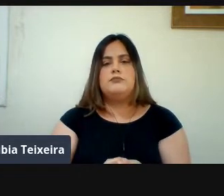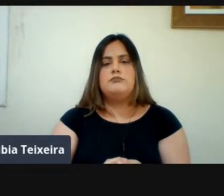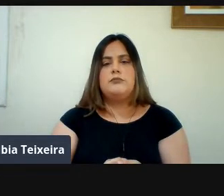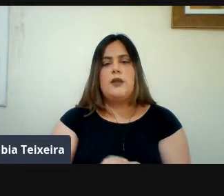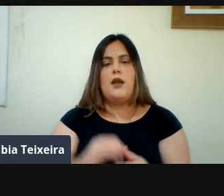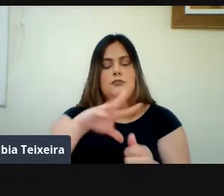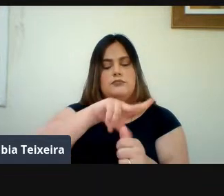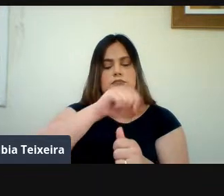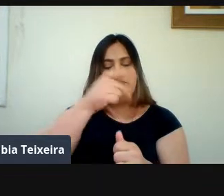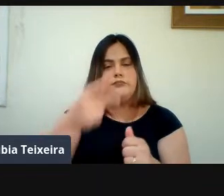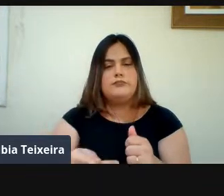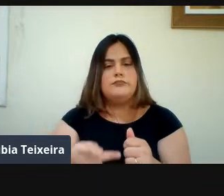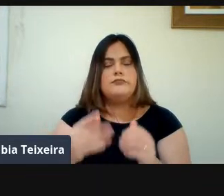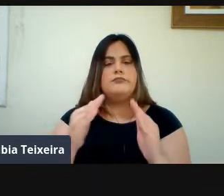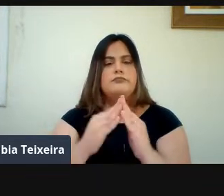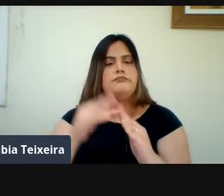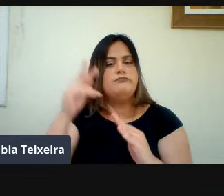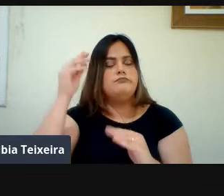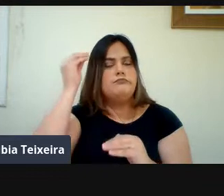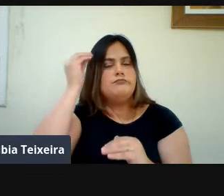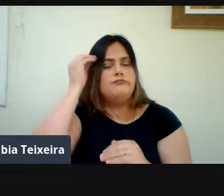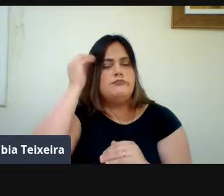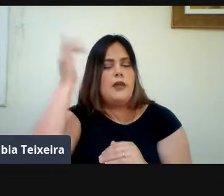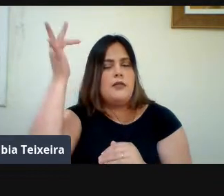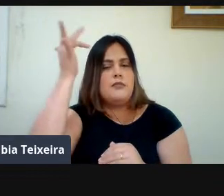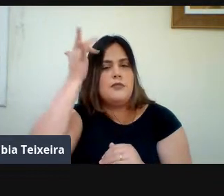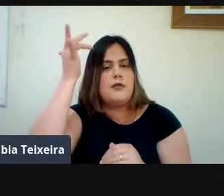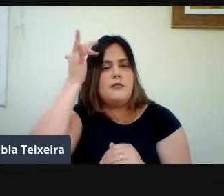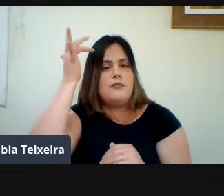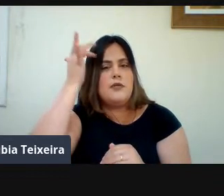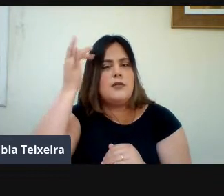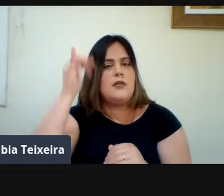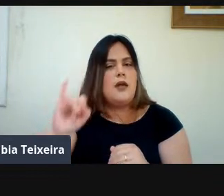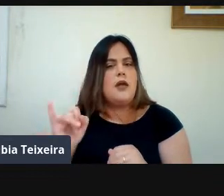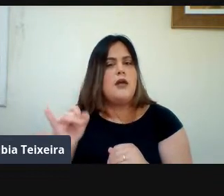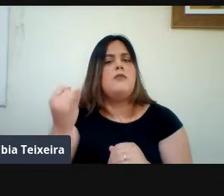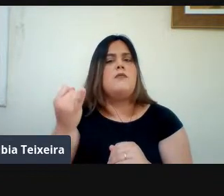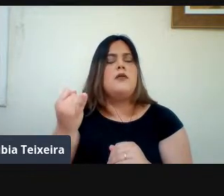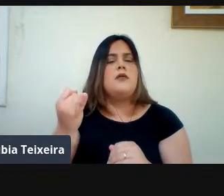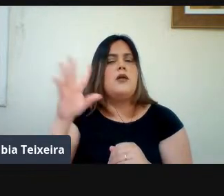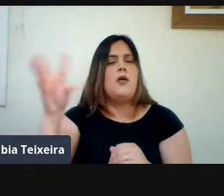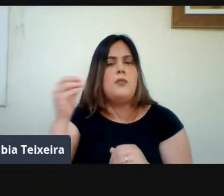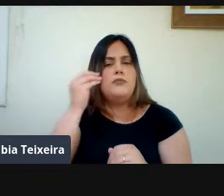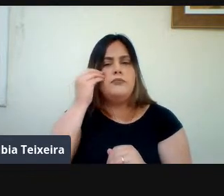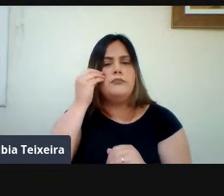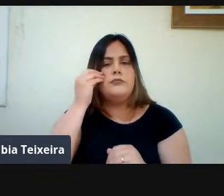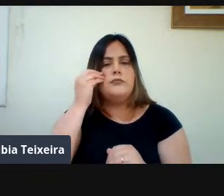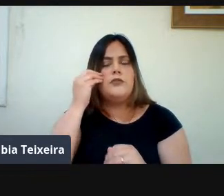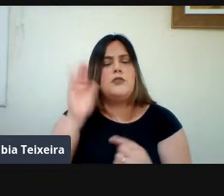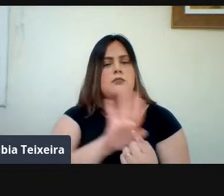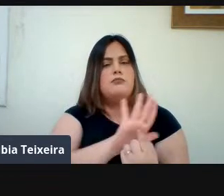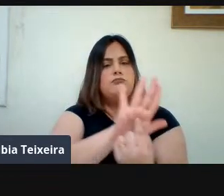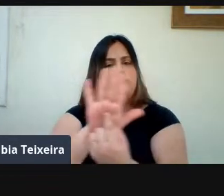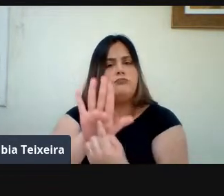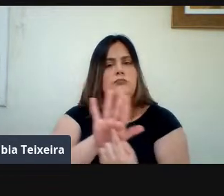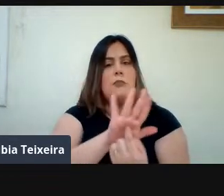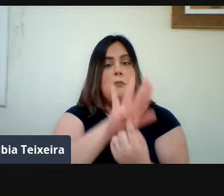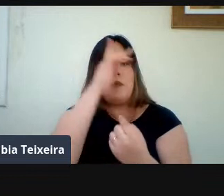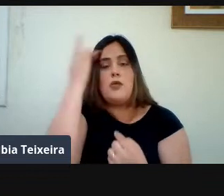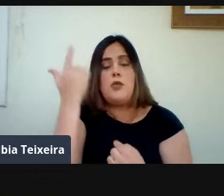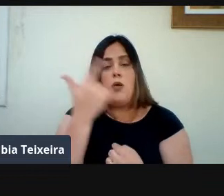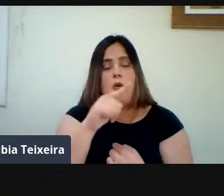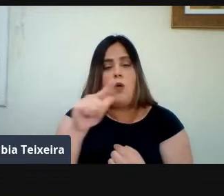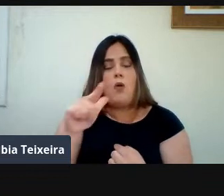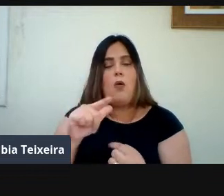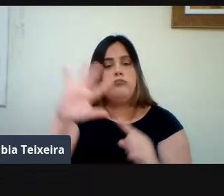Daquilo Que A Vida Está Presenteando Nesse Momento E Seja Exemplo Para Vários Outros Que Estão Aí Fora Que